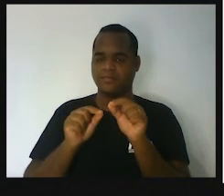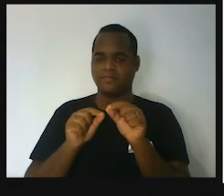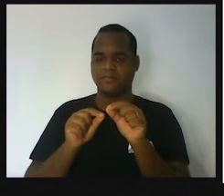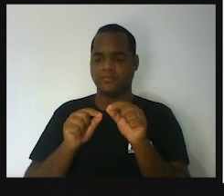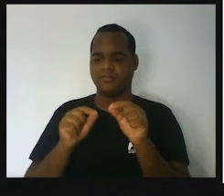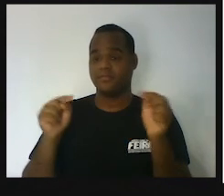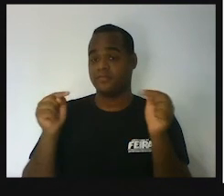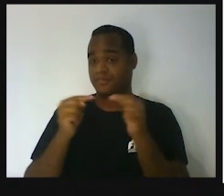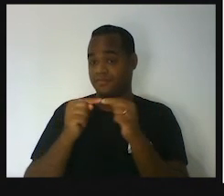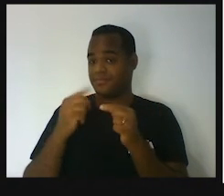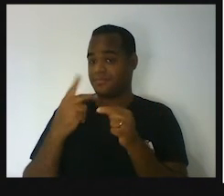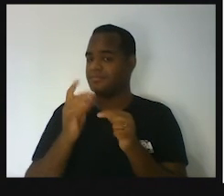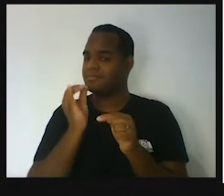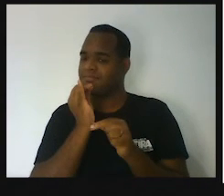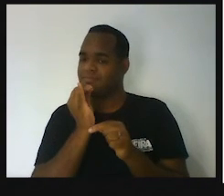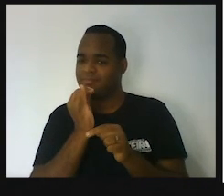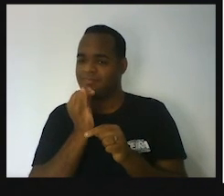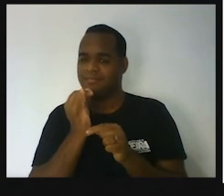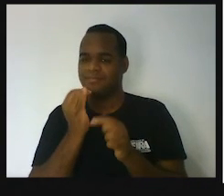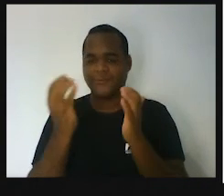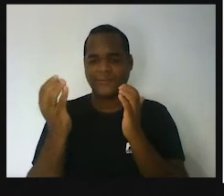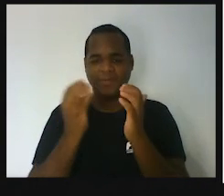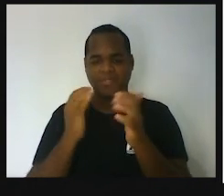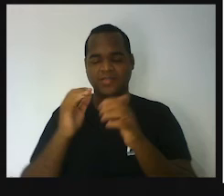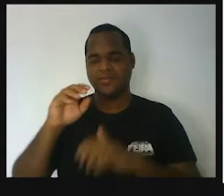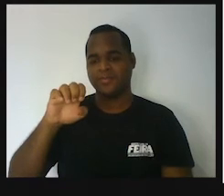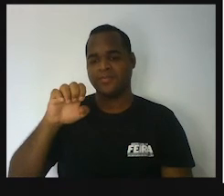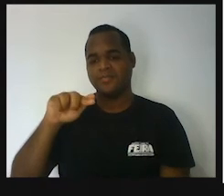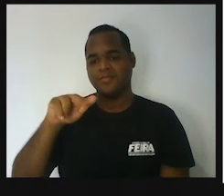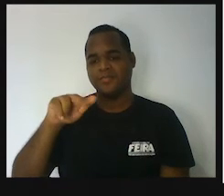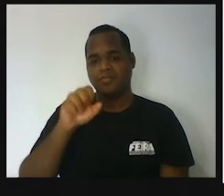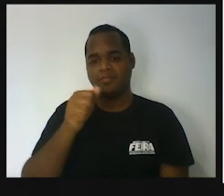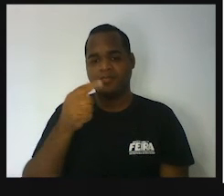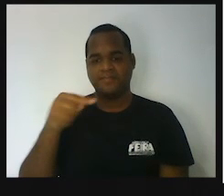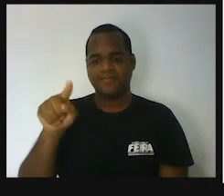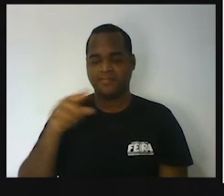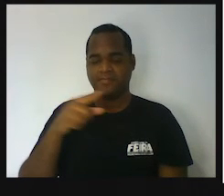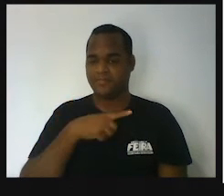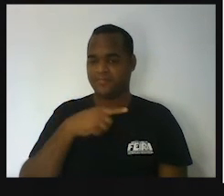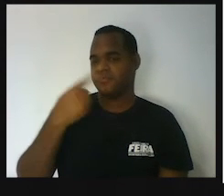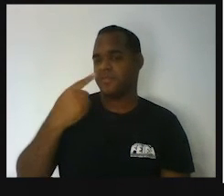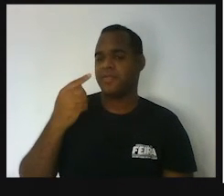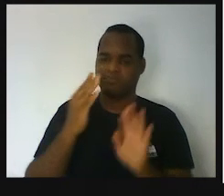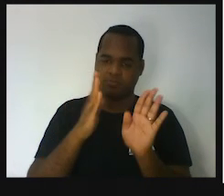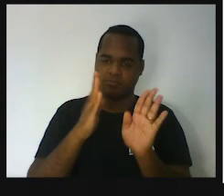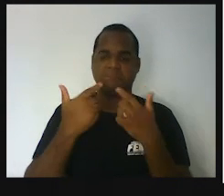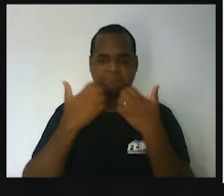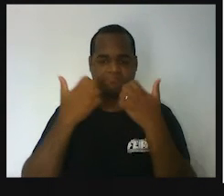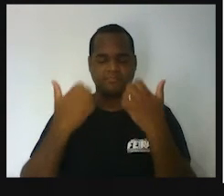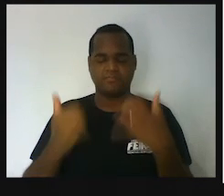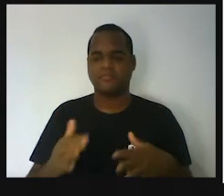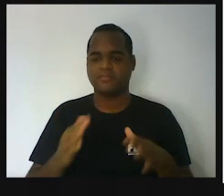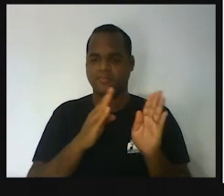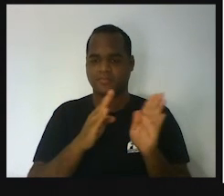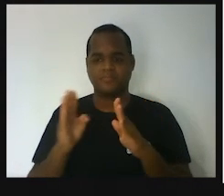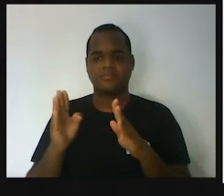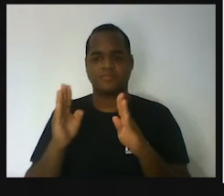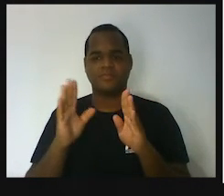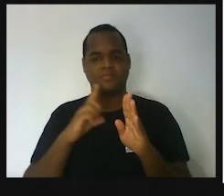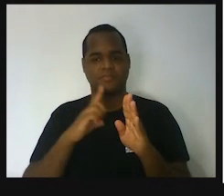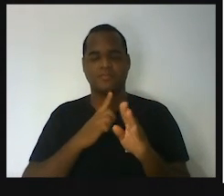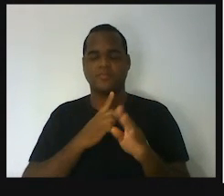são exemplos de equações. Essa primeira equação que eu já deixei destacado em vermelho,